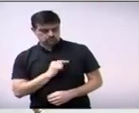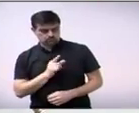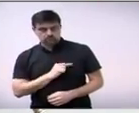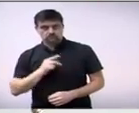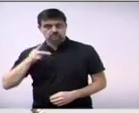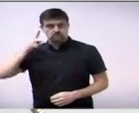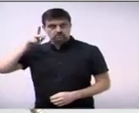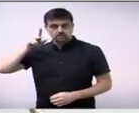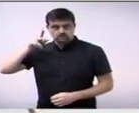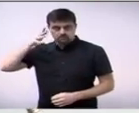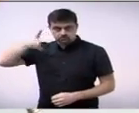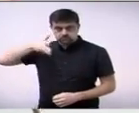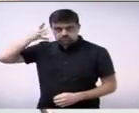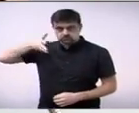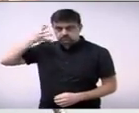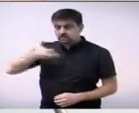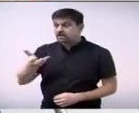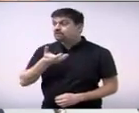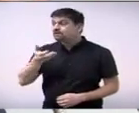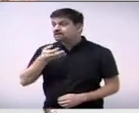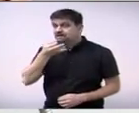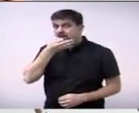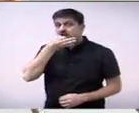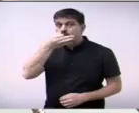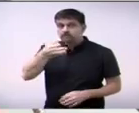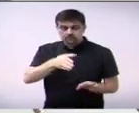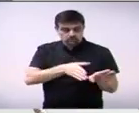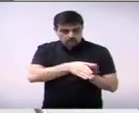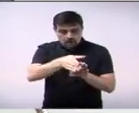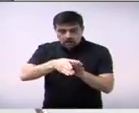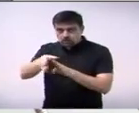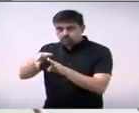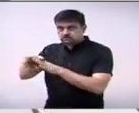democracia gostaria de sugerir aqui aos vereadores